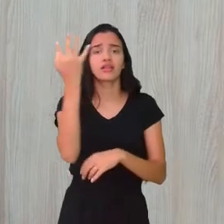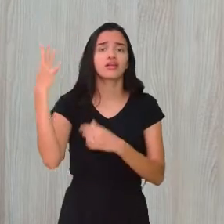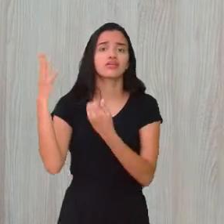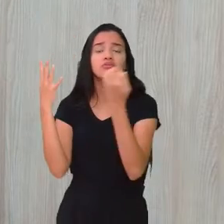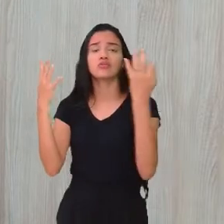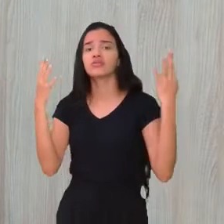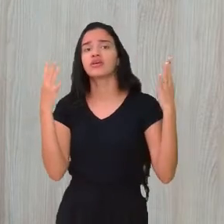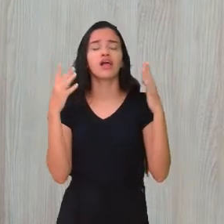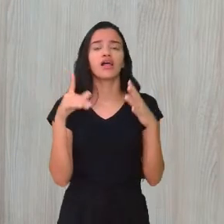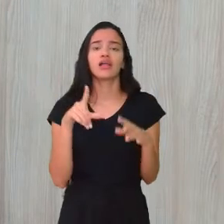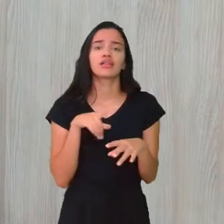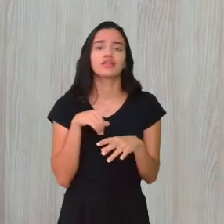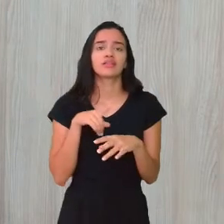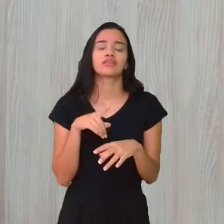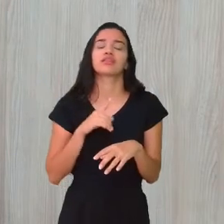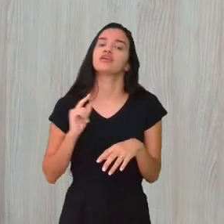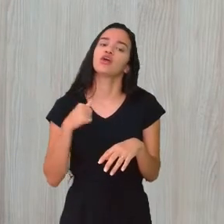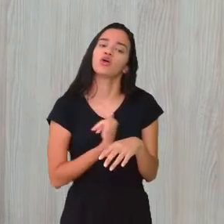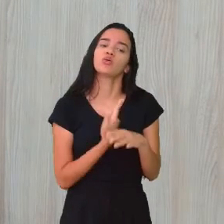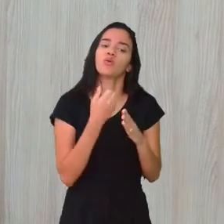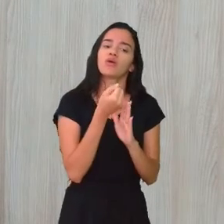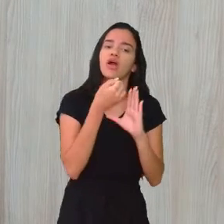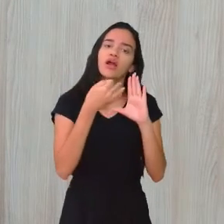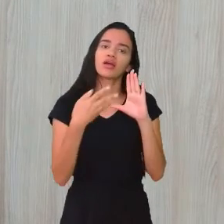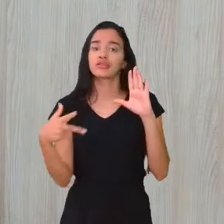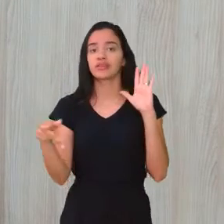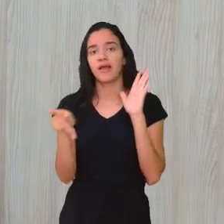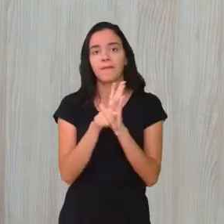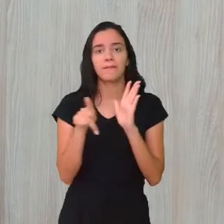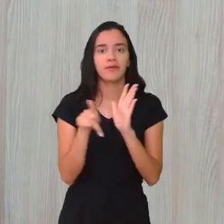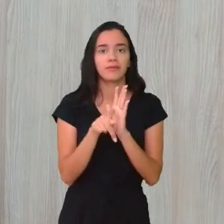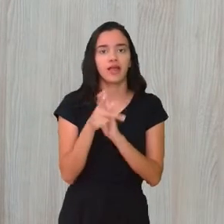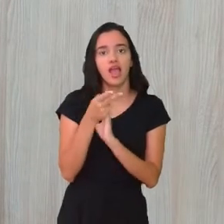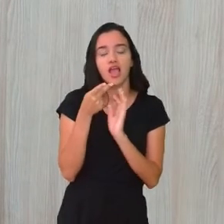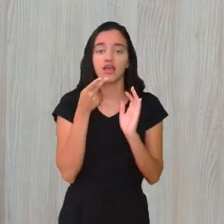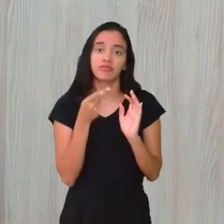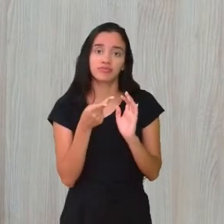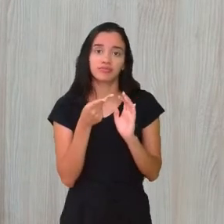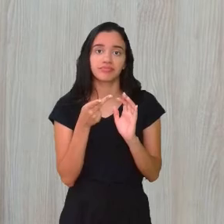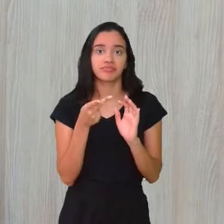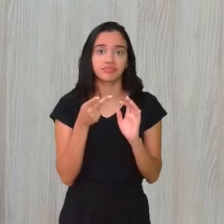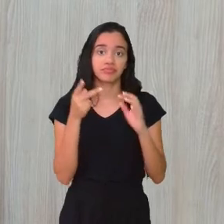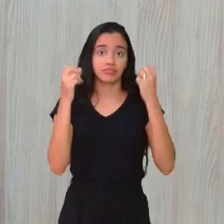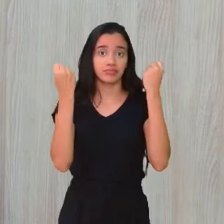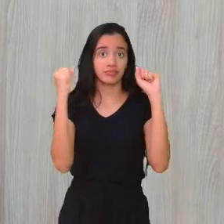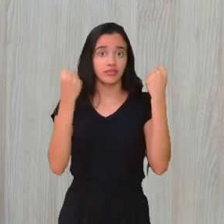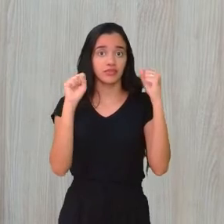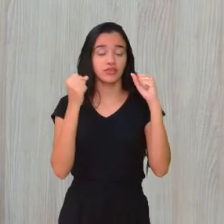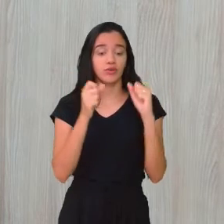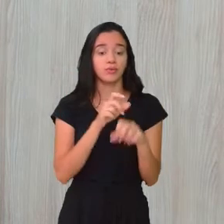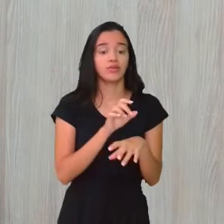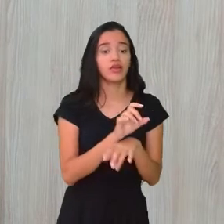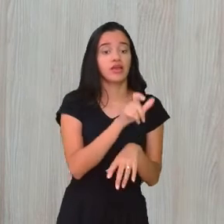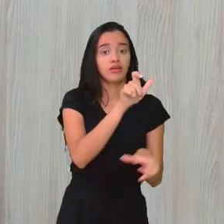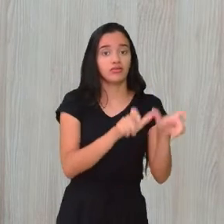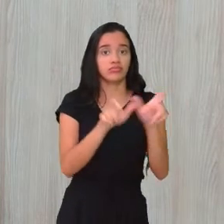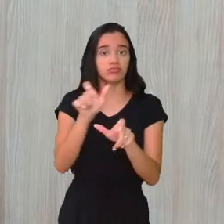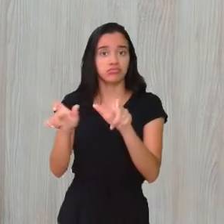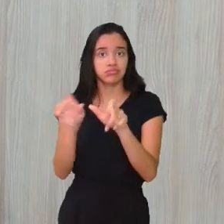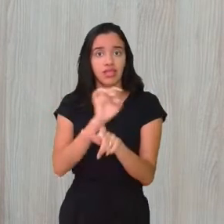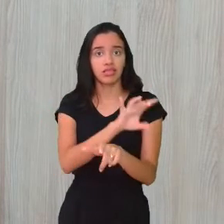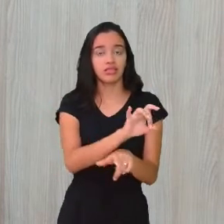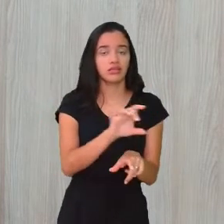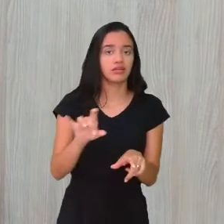tem a nossa característica própria. Eu falo muito dentro da educação física sobre a individualidade biológica, né?